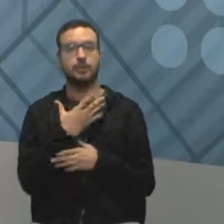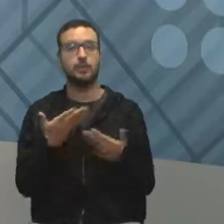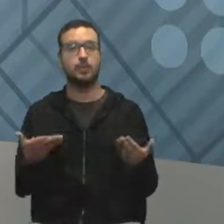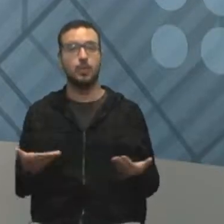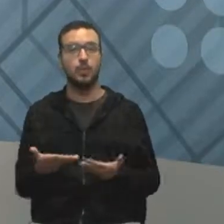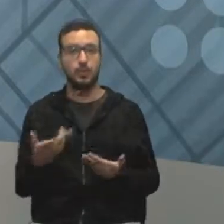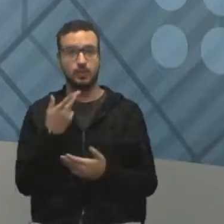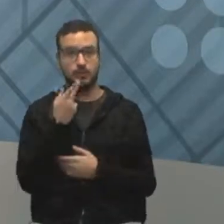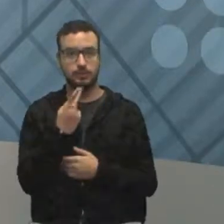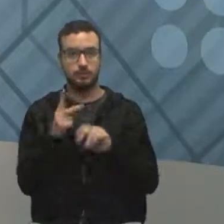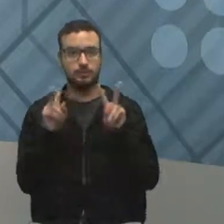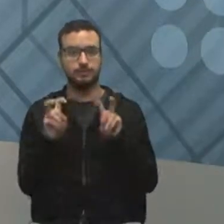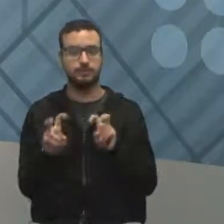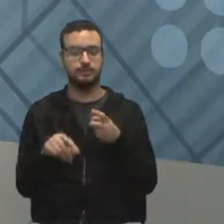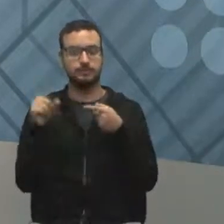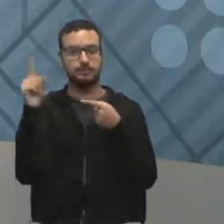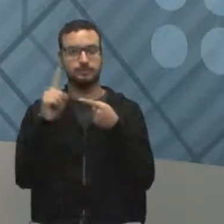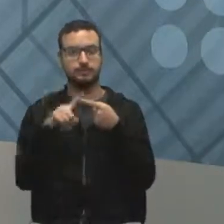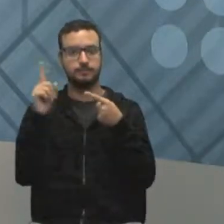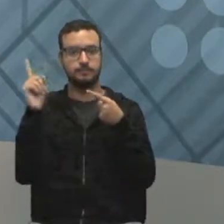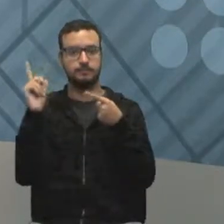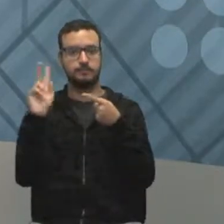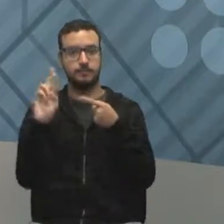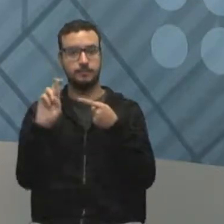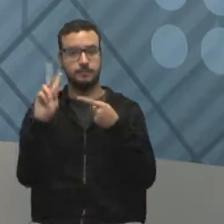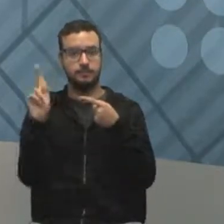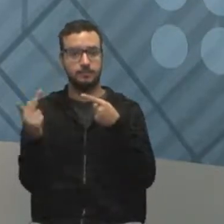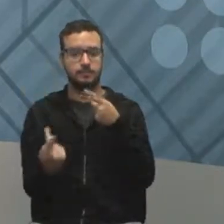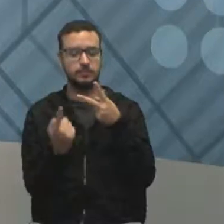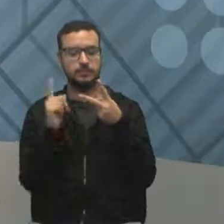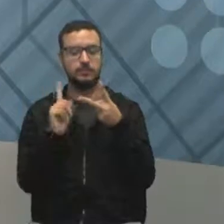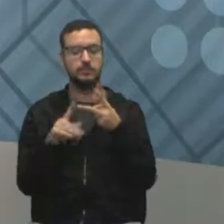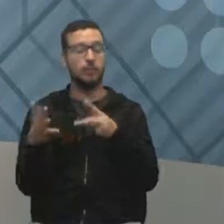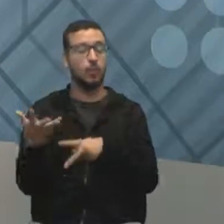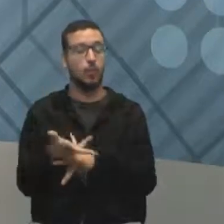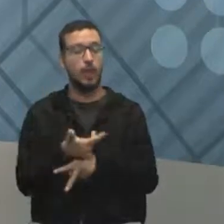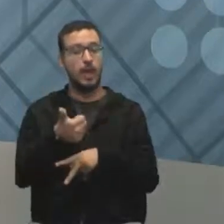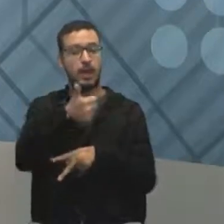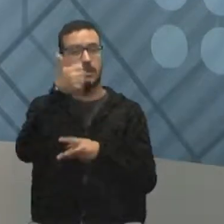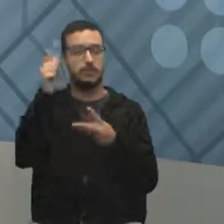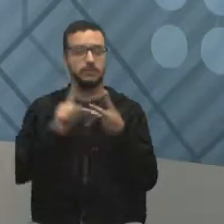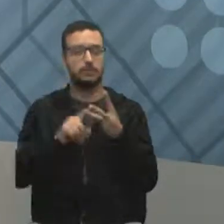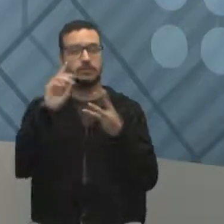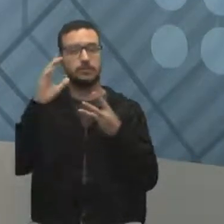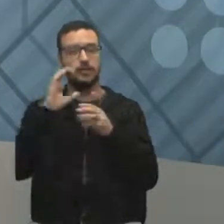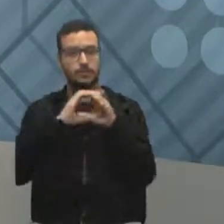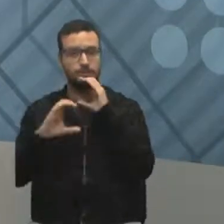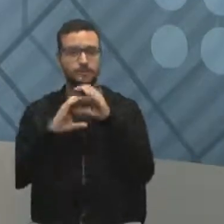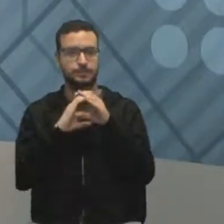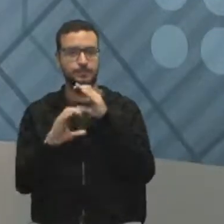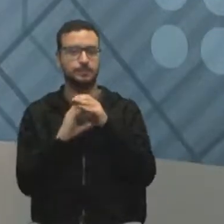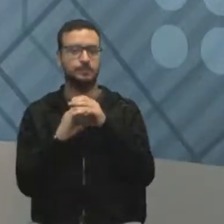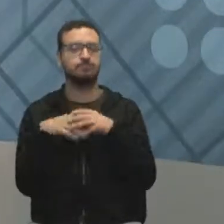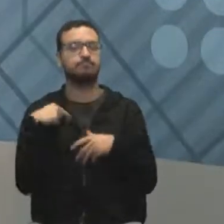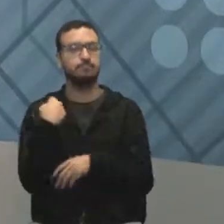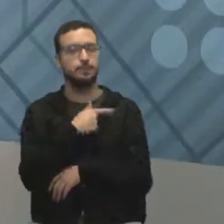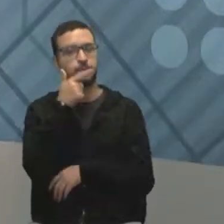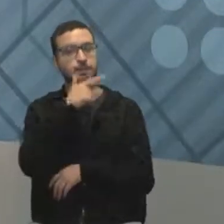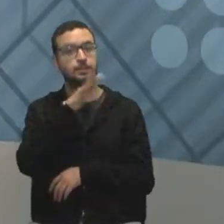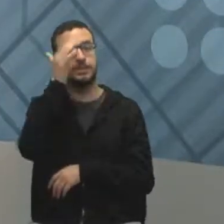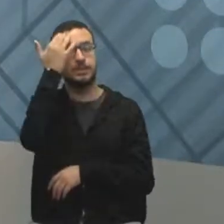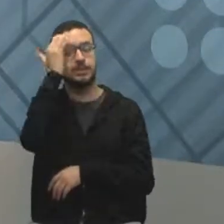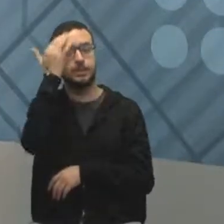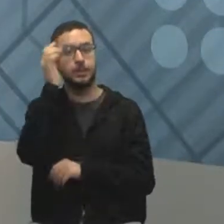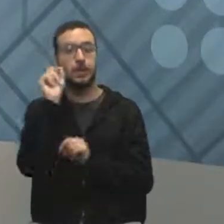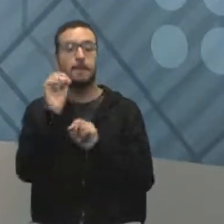hoje, então, falando dessas três questões tão importantes, né? Recursos humanos, qualidade, comunicação, a gente vai entender esse plano geral de